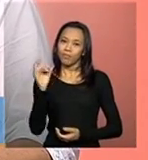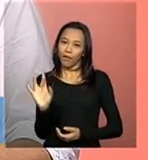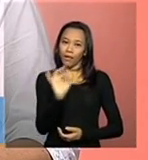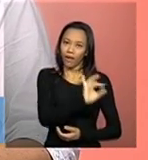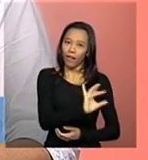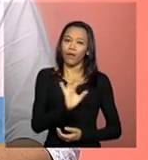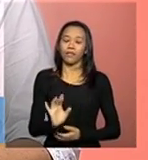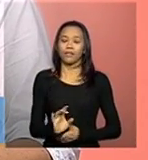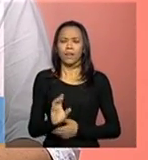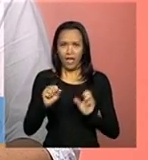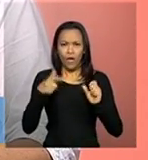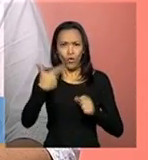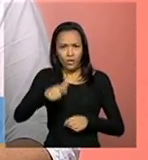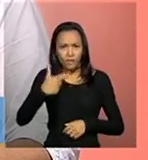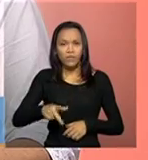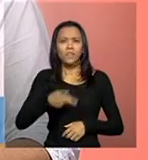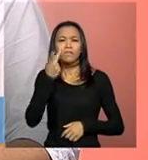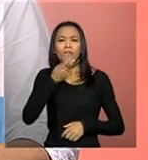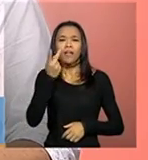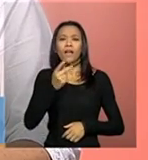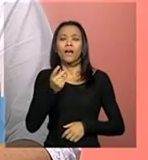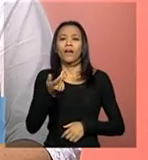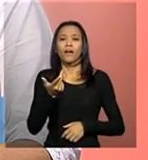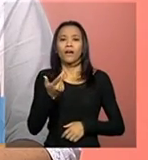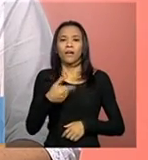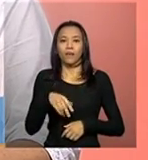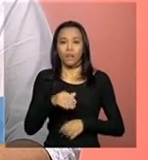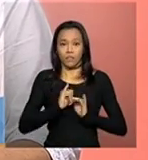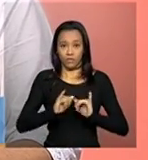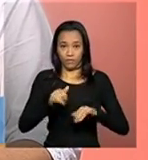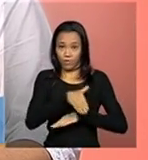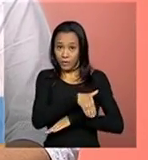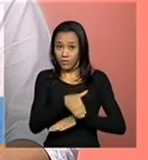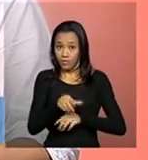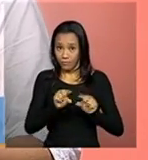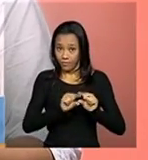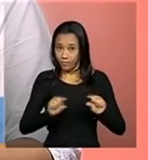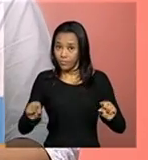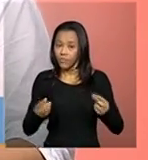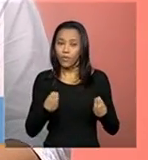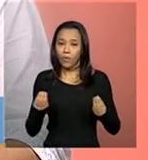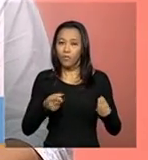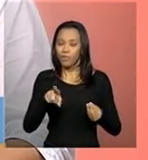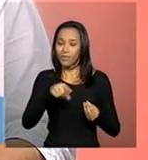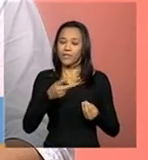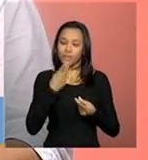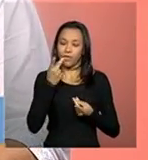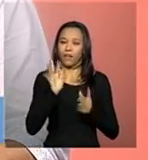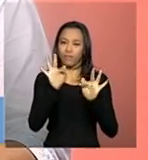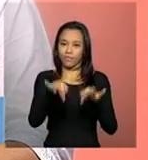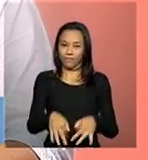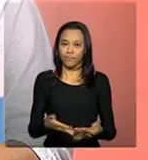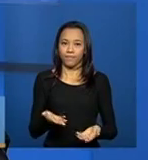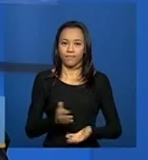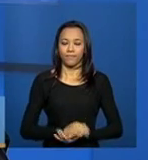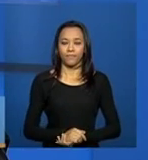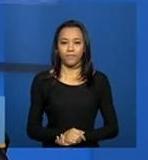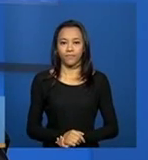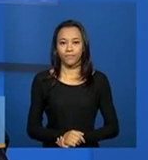Reforça também o endereço, Viviane. Começa com você, um minuto para cada uma, para vocês darem o recado final de vocês.